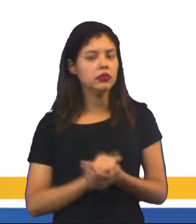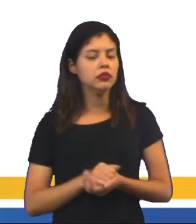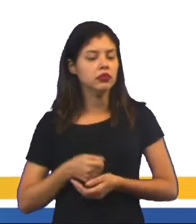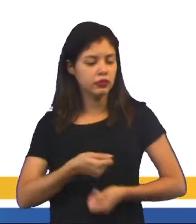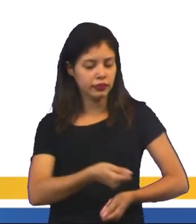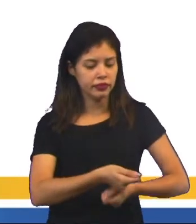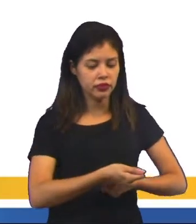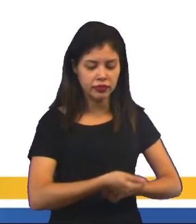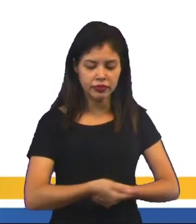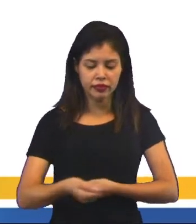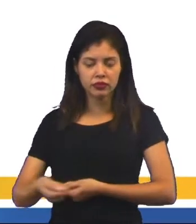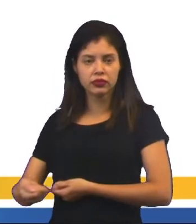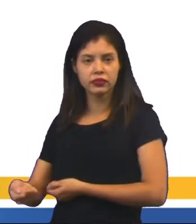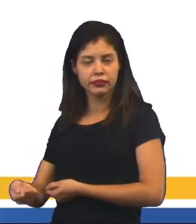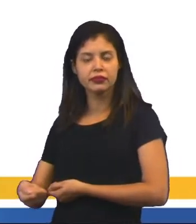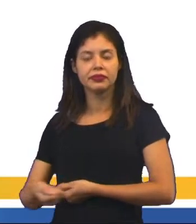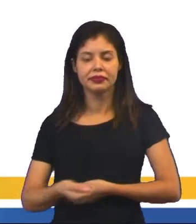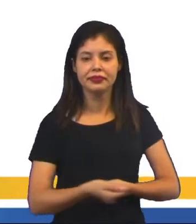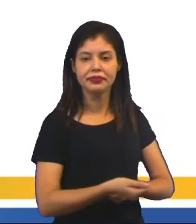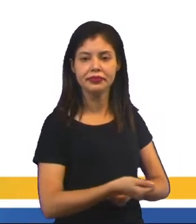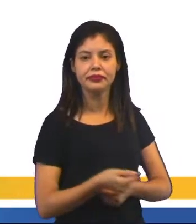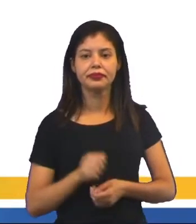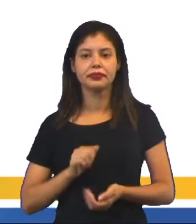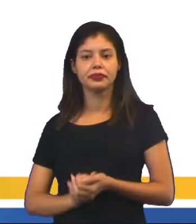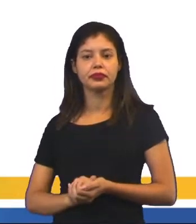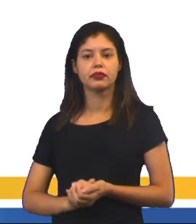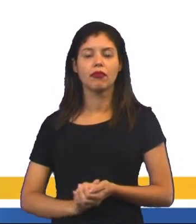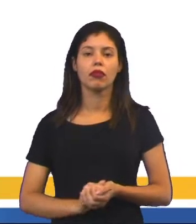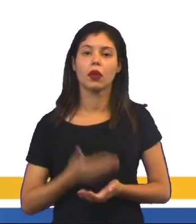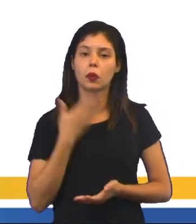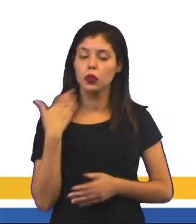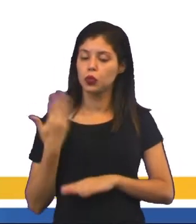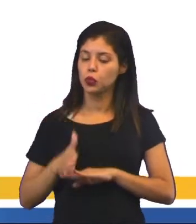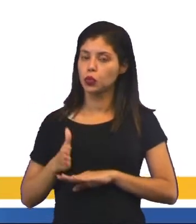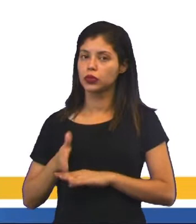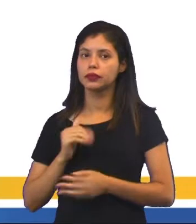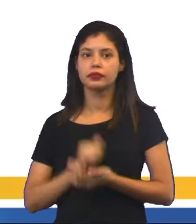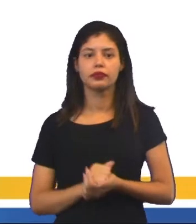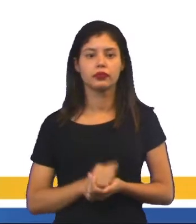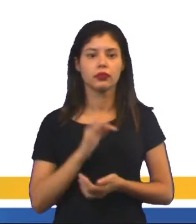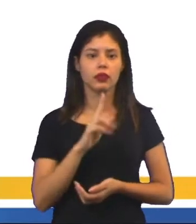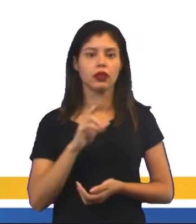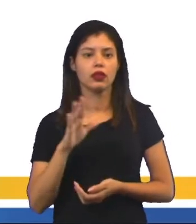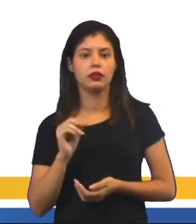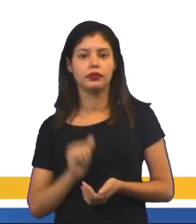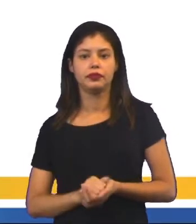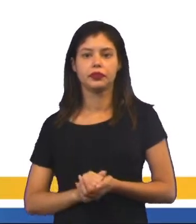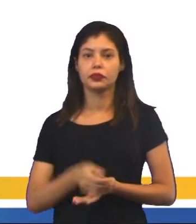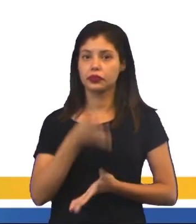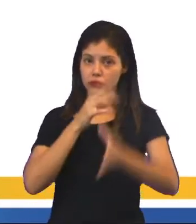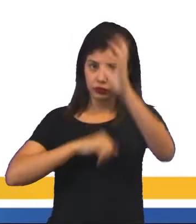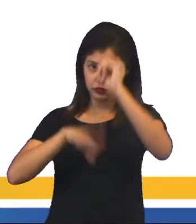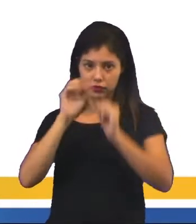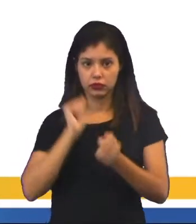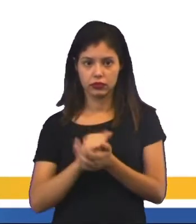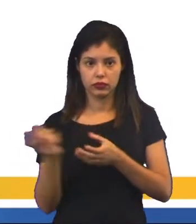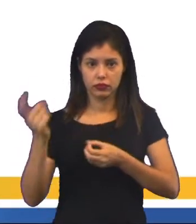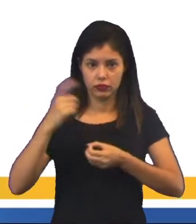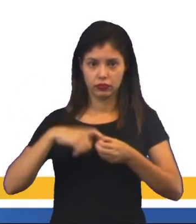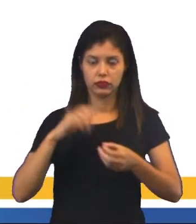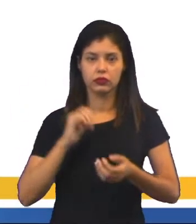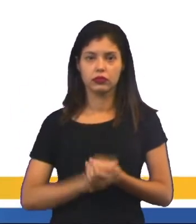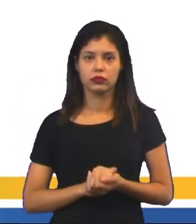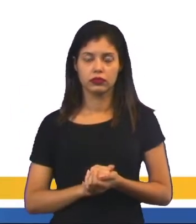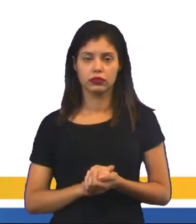roçadeira, outros equipamentos mais modernos. Então, veja, é o uso de técnicas e do conhecimento que vem